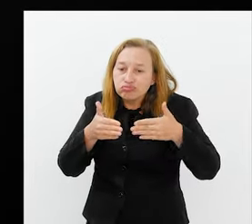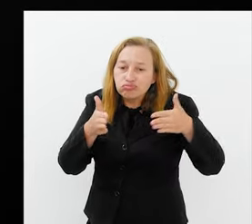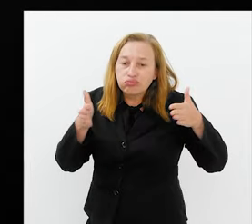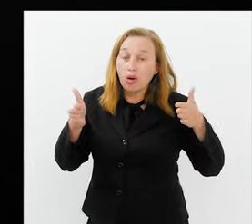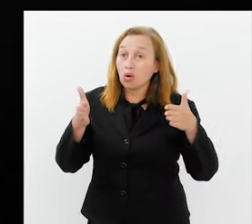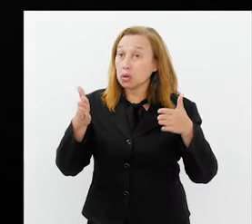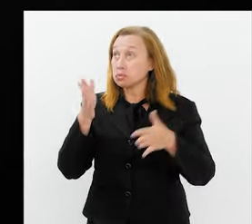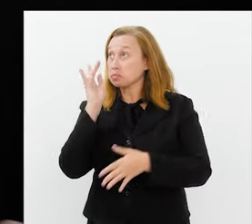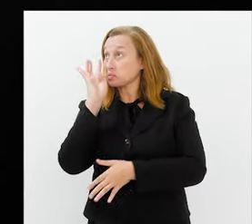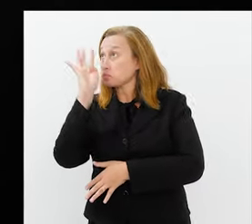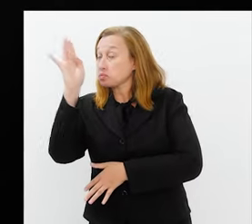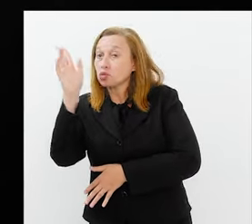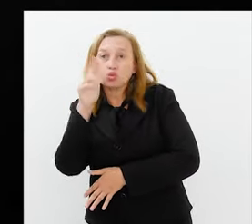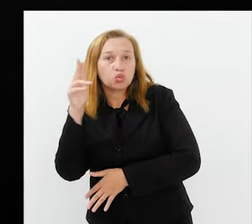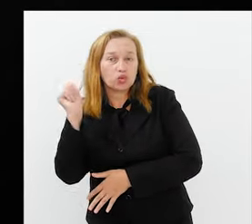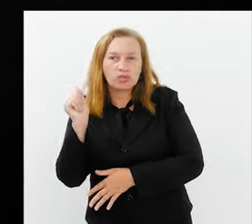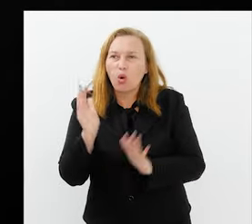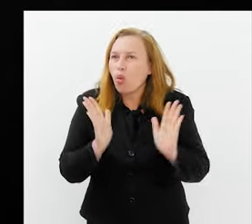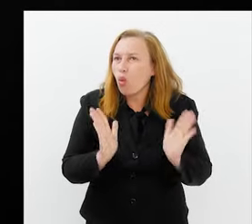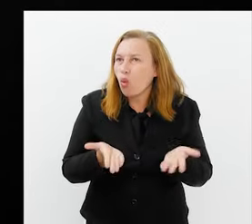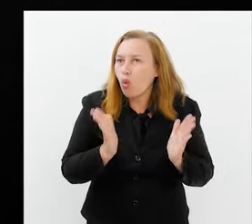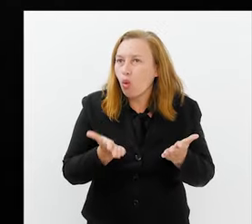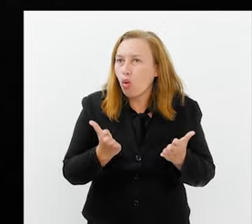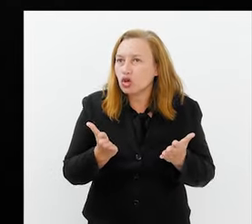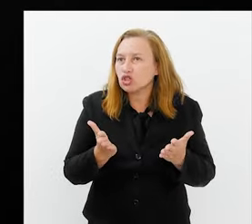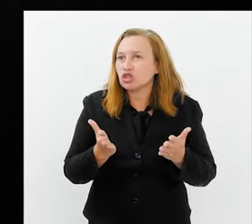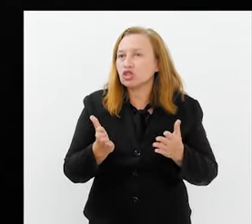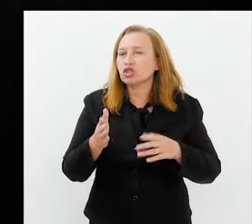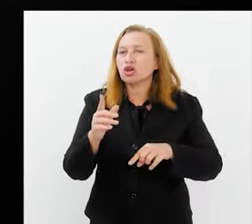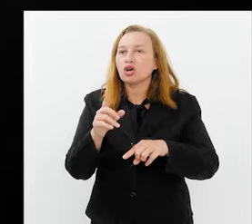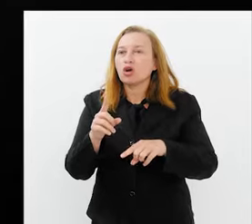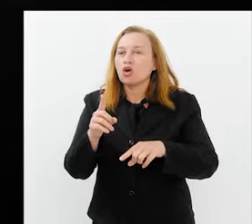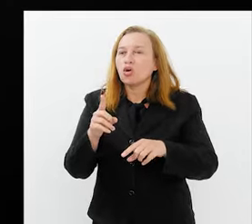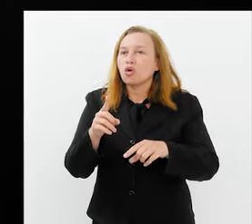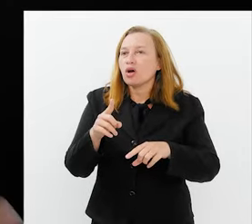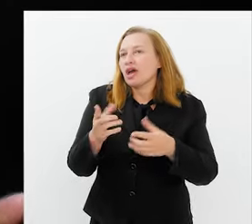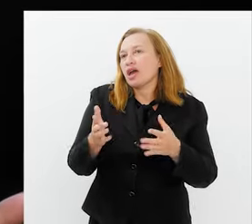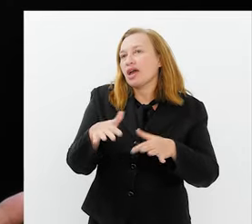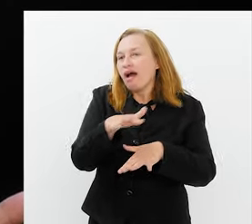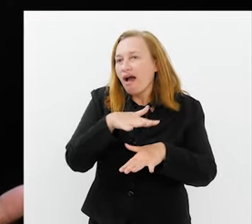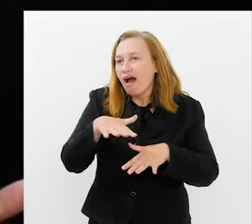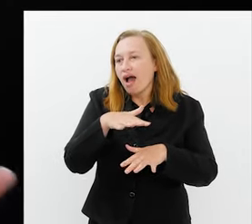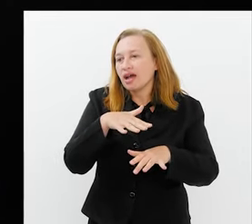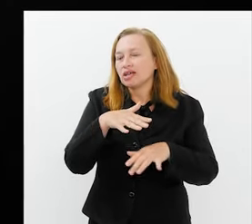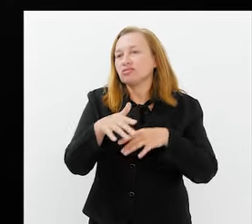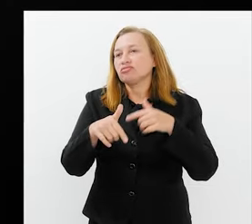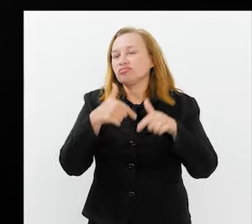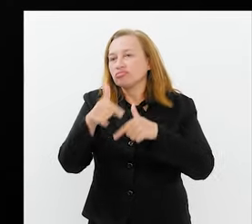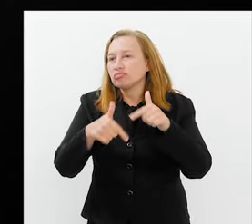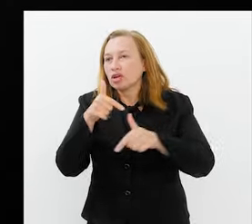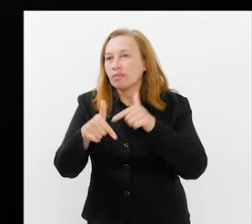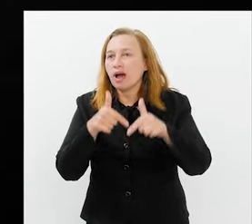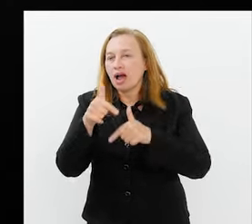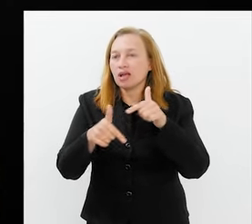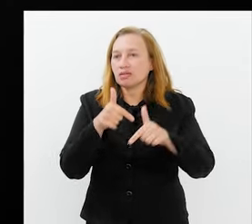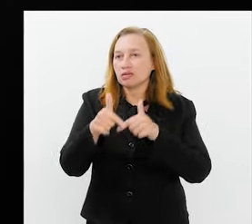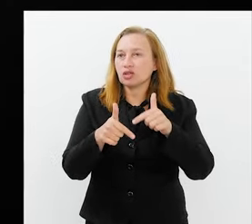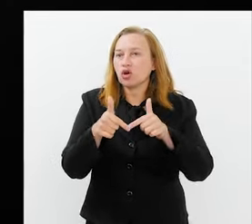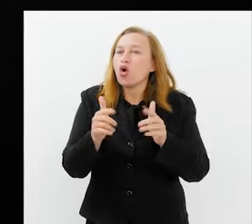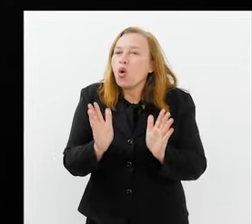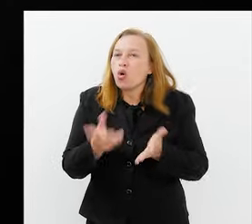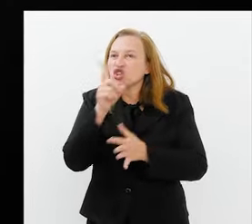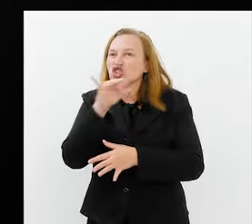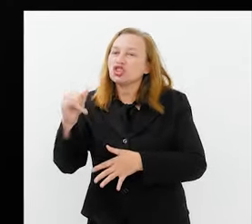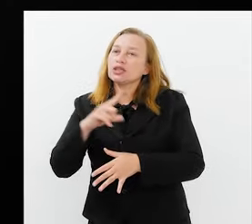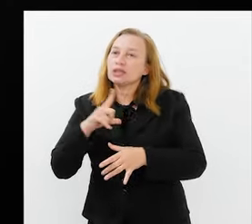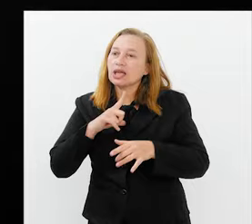que eu jamais imaginei. E hoje, o mercado facilitou muito. A gente consegue, hoje em dia,